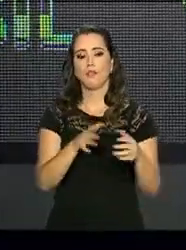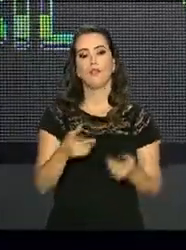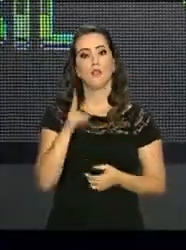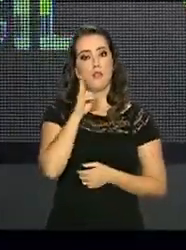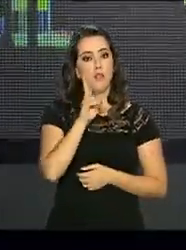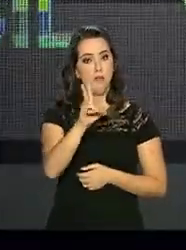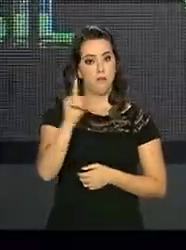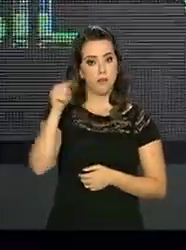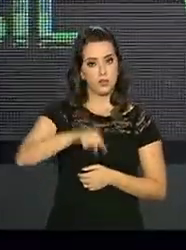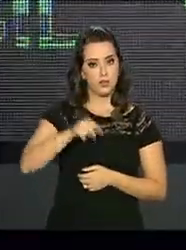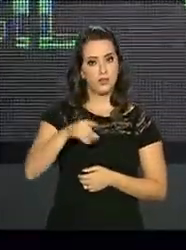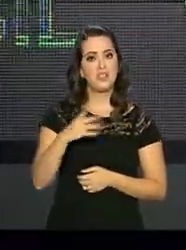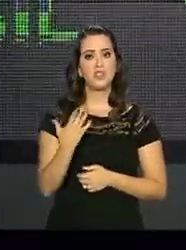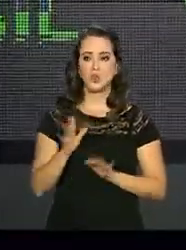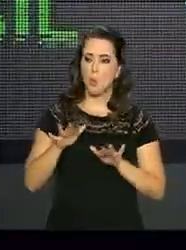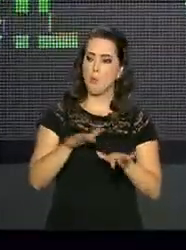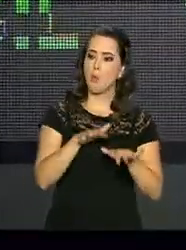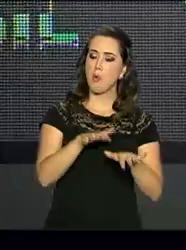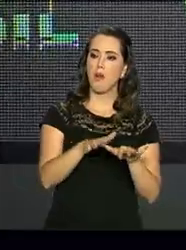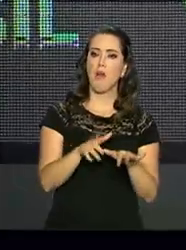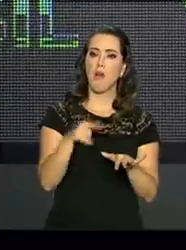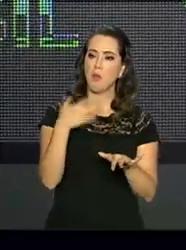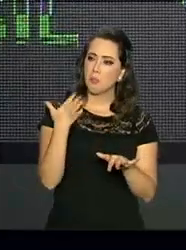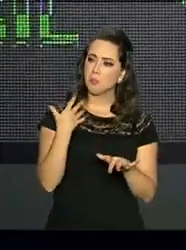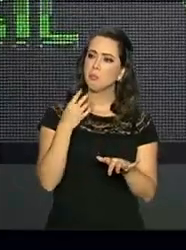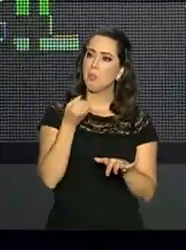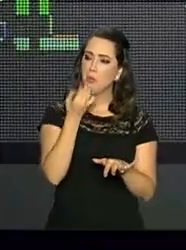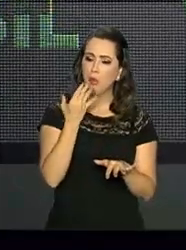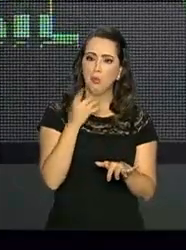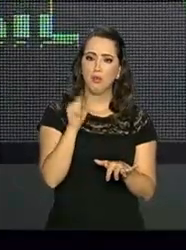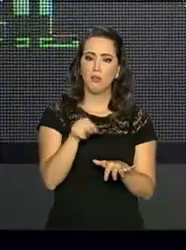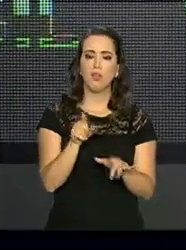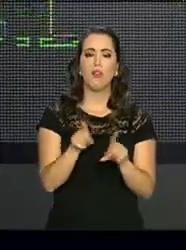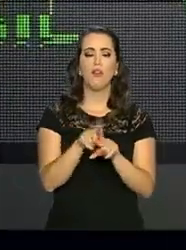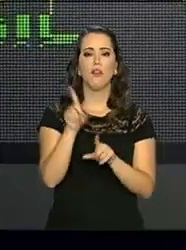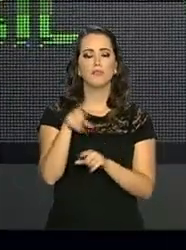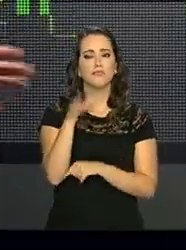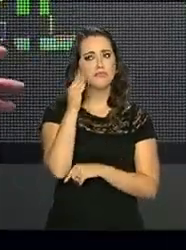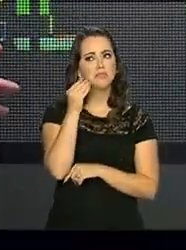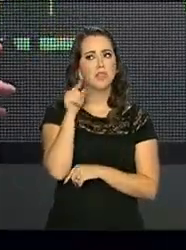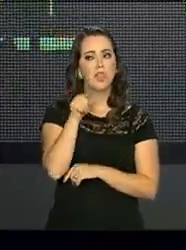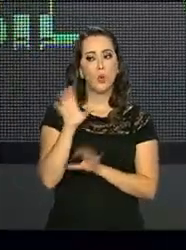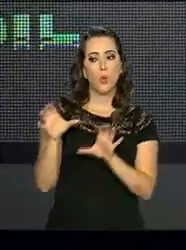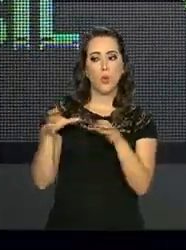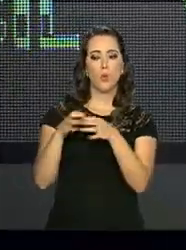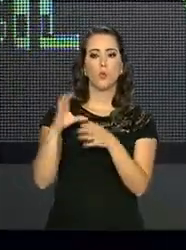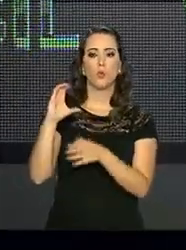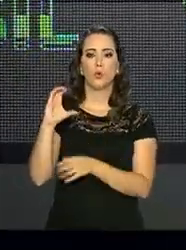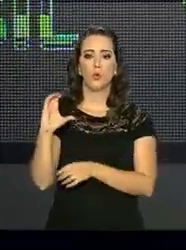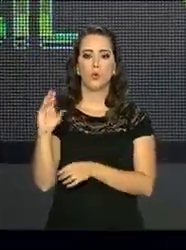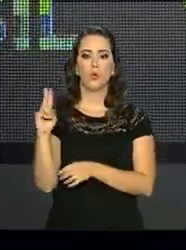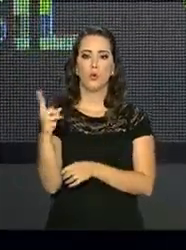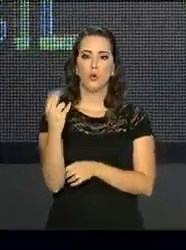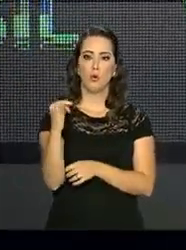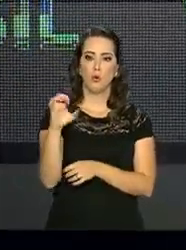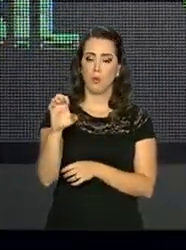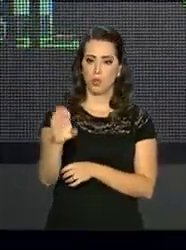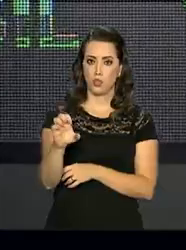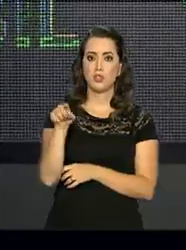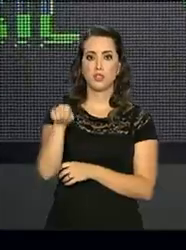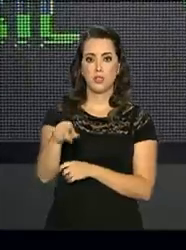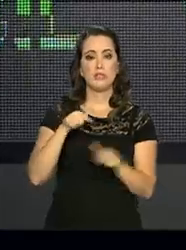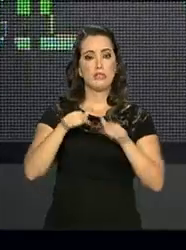que hoje havia uma manifestação muito interessante, que era relativa aos chilenos que trabalham no Brasil,